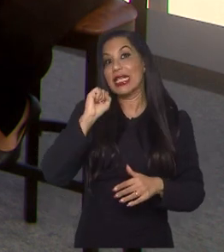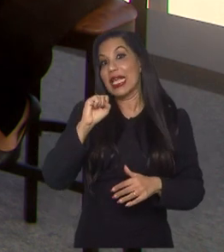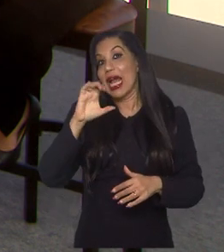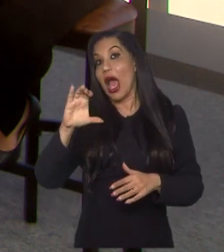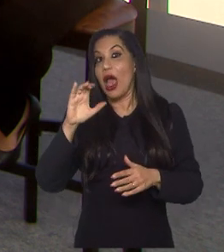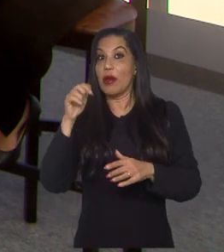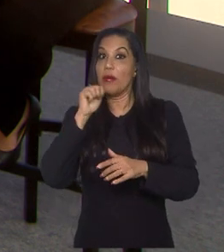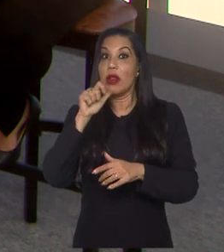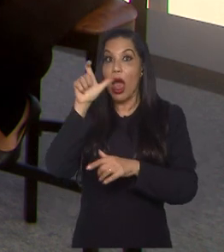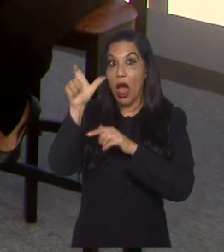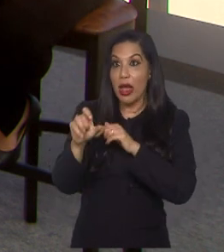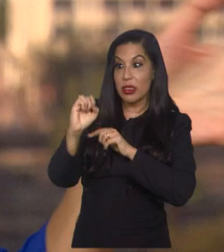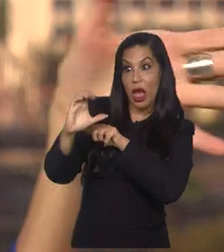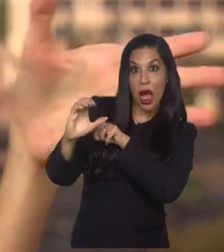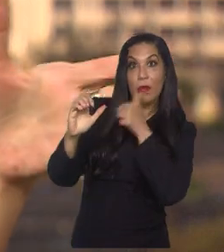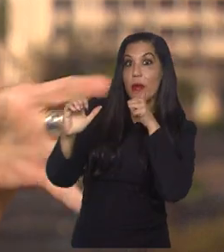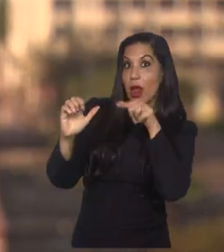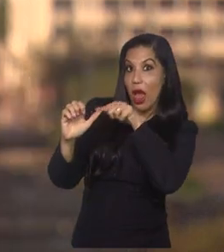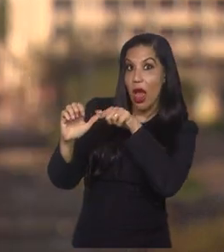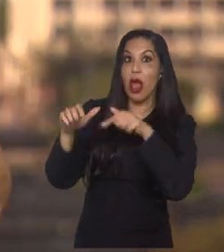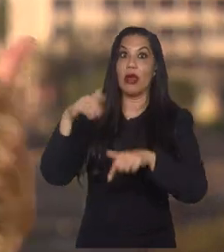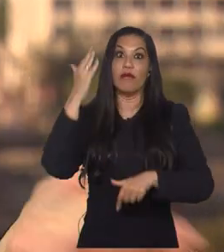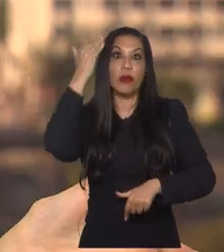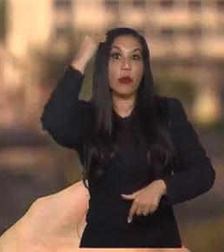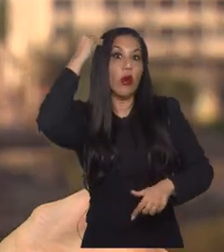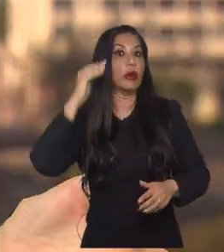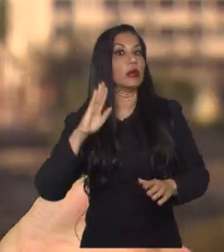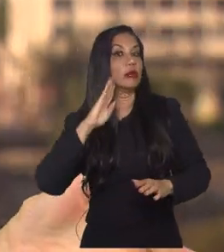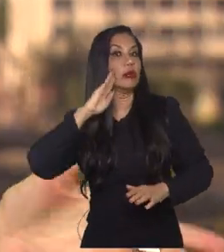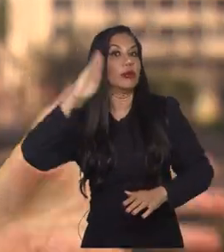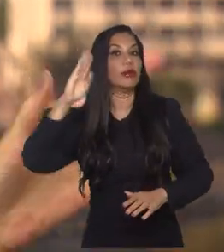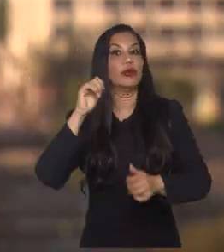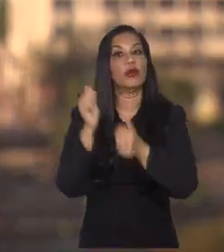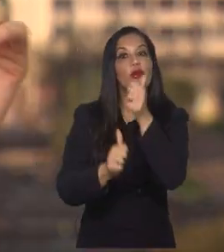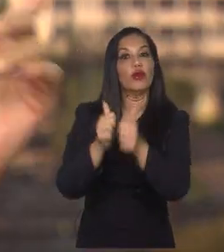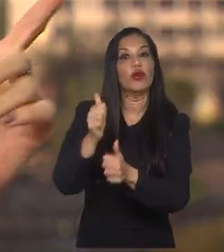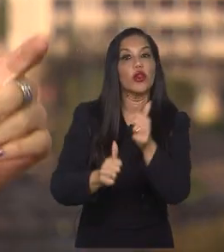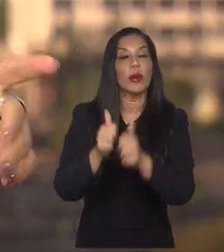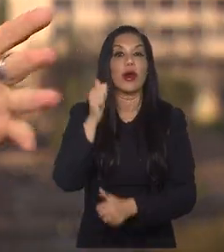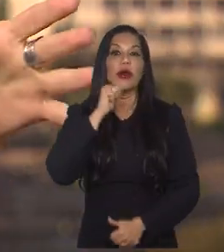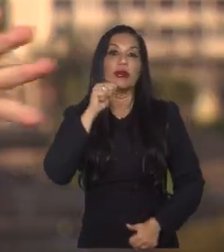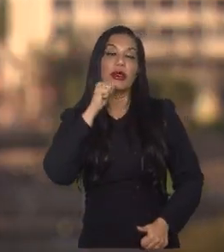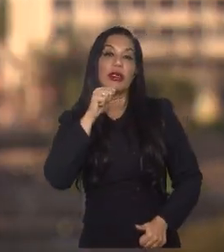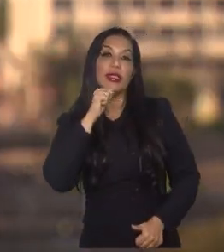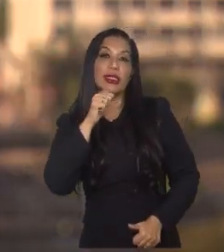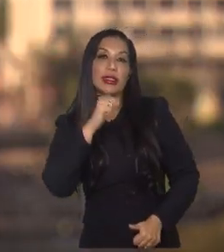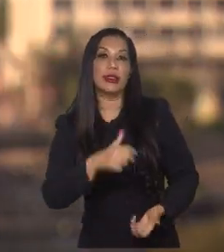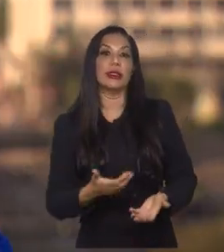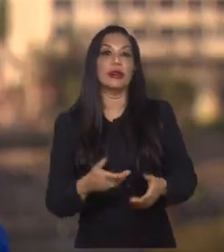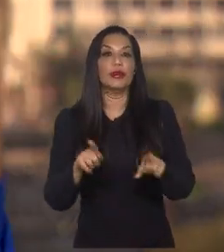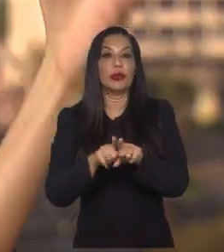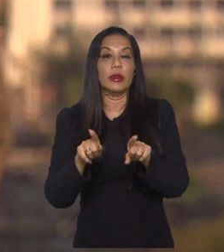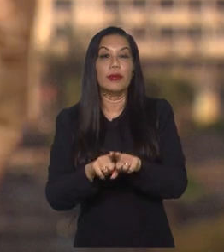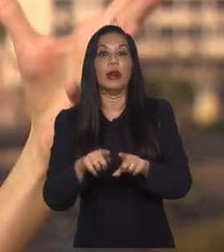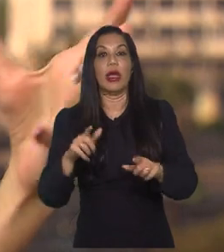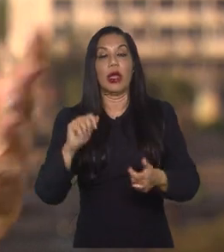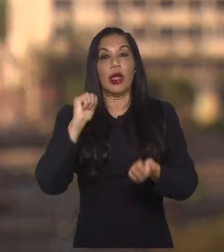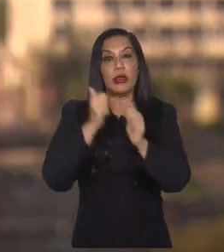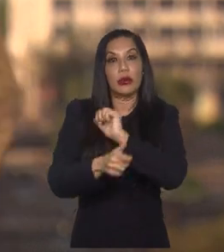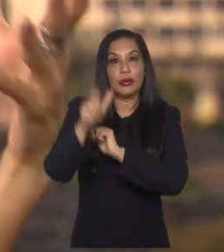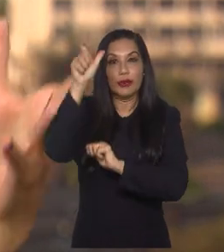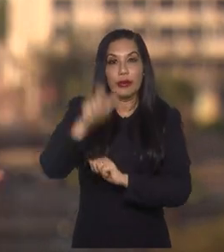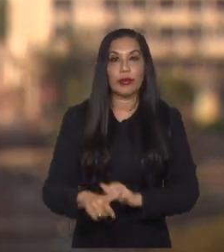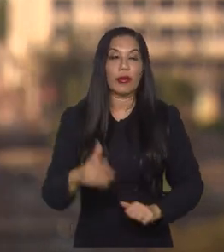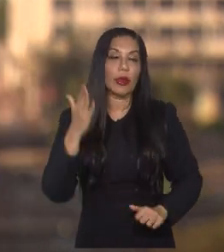é o grande expoente, como o Tiago disse, e a grande estrela do futebol feminino, não só do futebol, do atleta, é uma